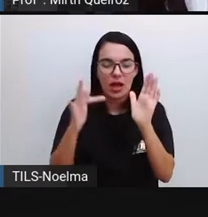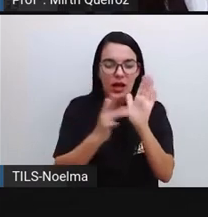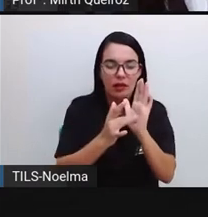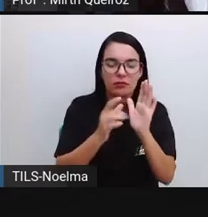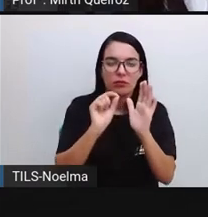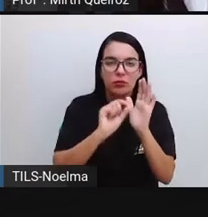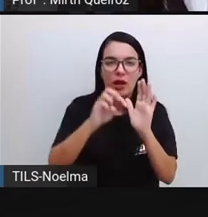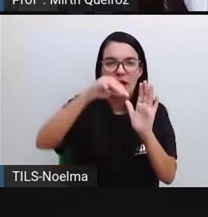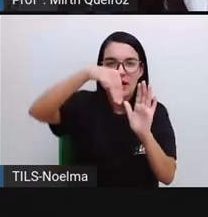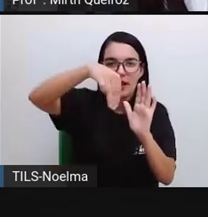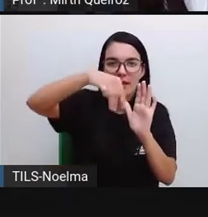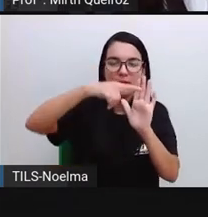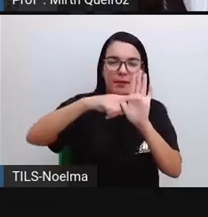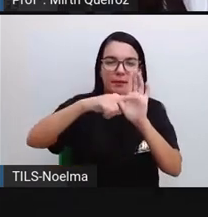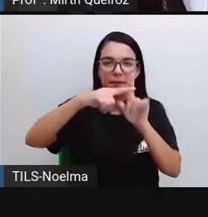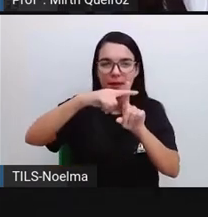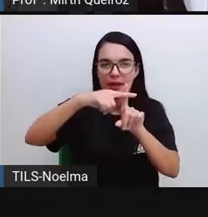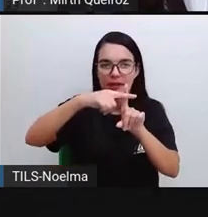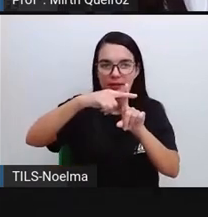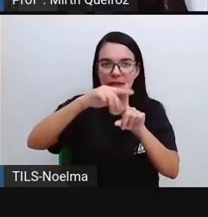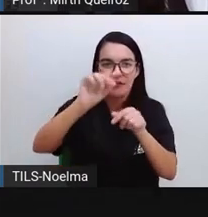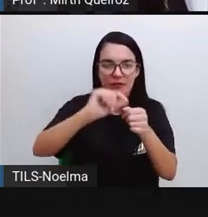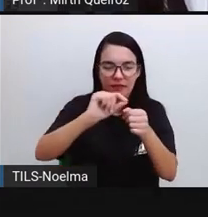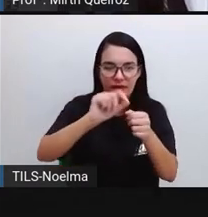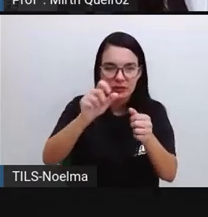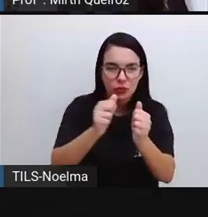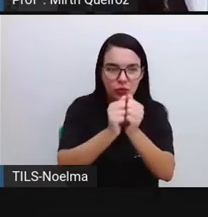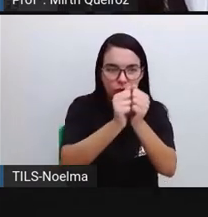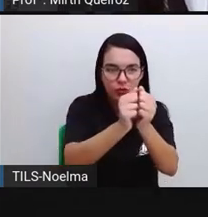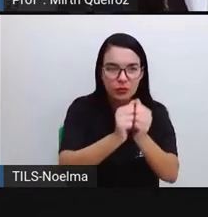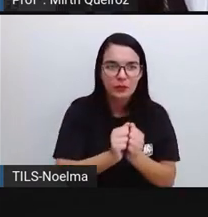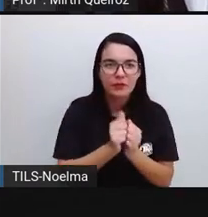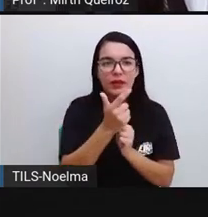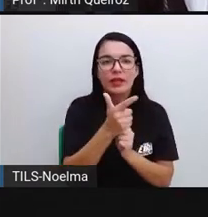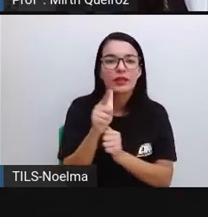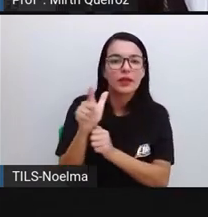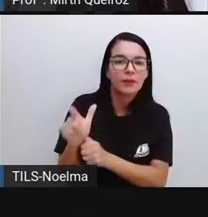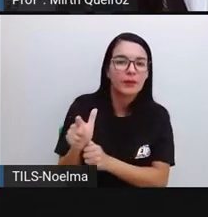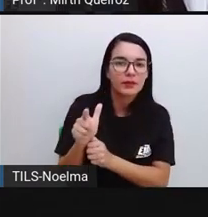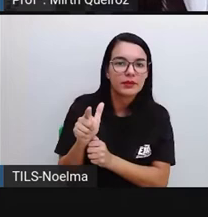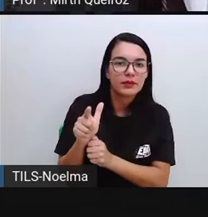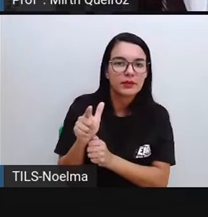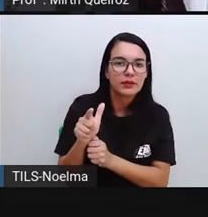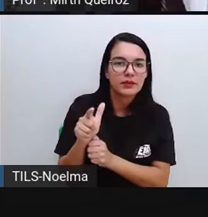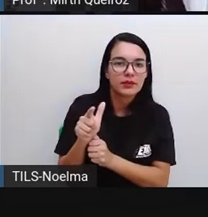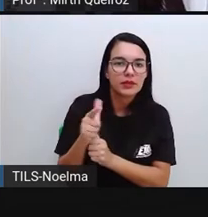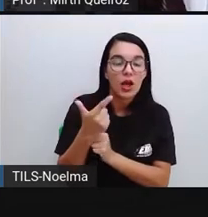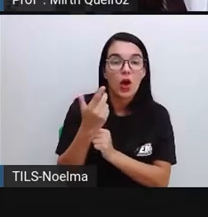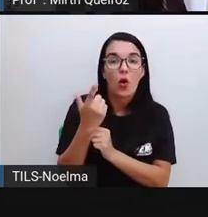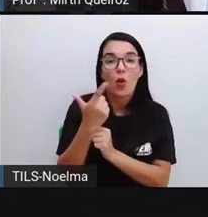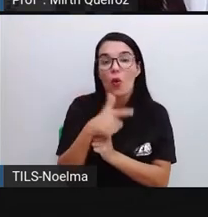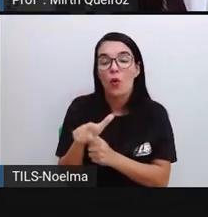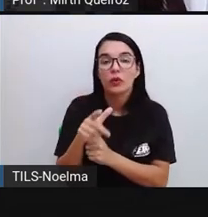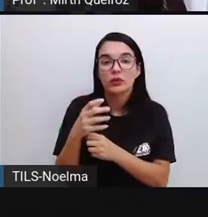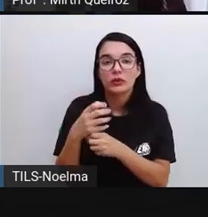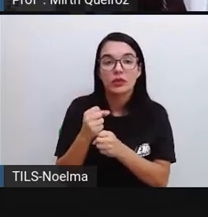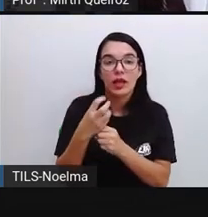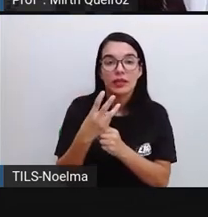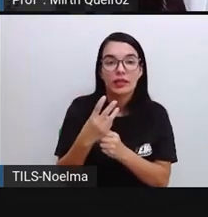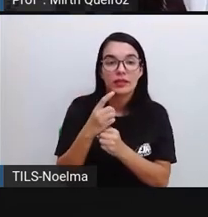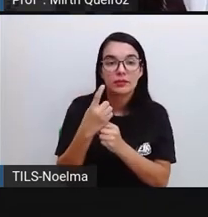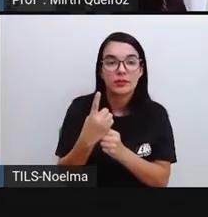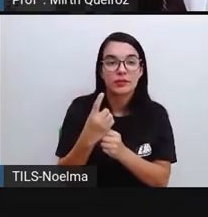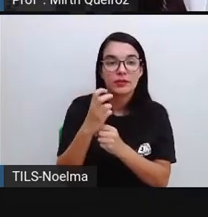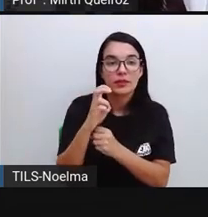clica lá na teclinha M+, façam isso aí. E aí, depois a gente vai fazer uma nova conta, que é 3